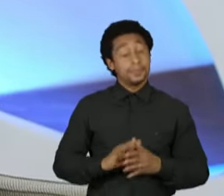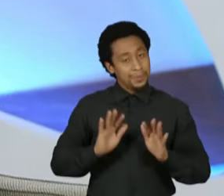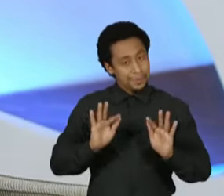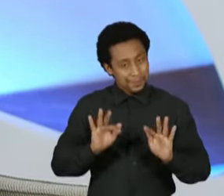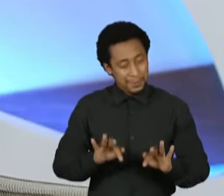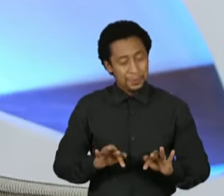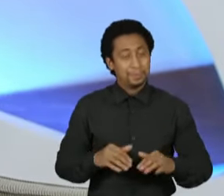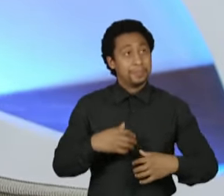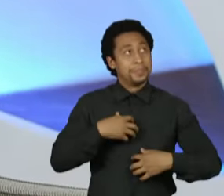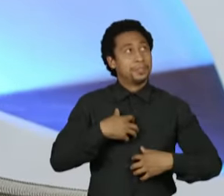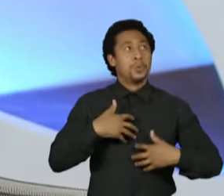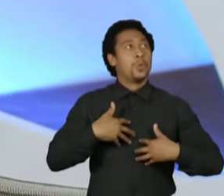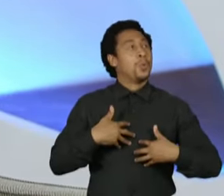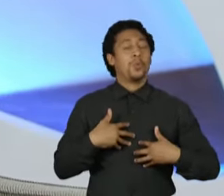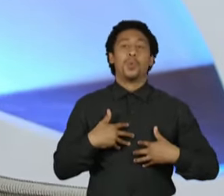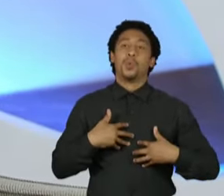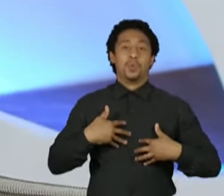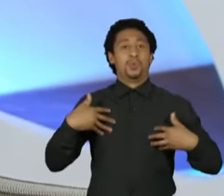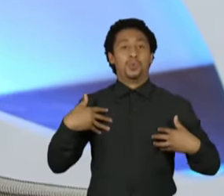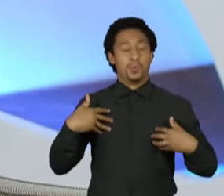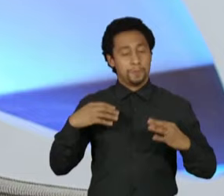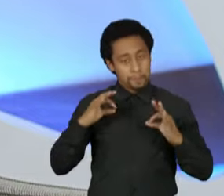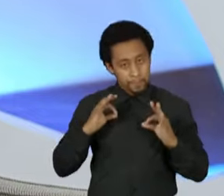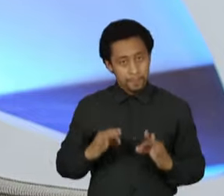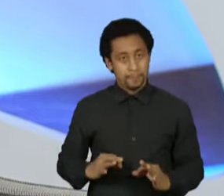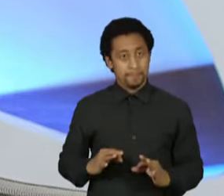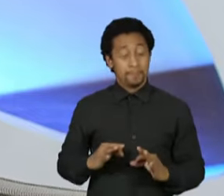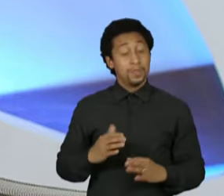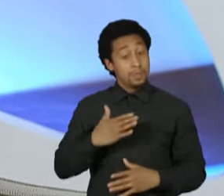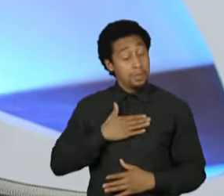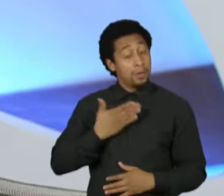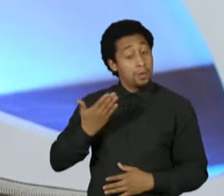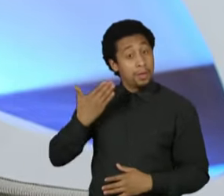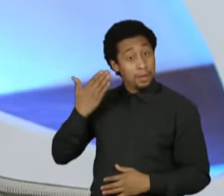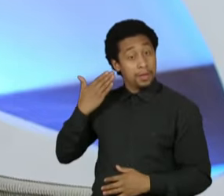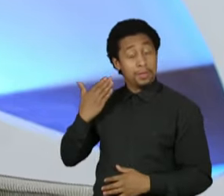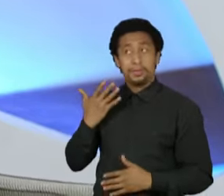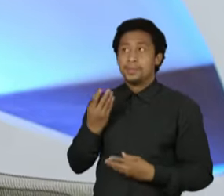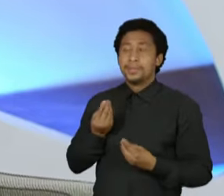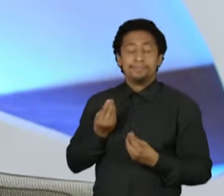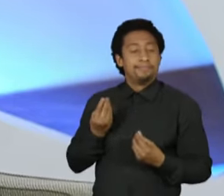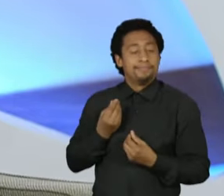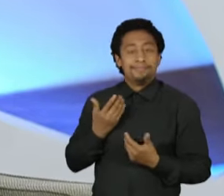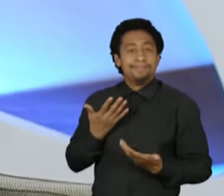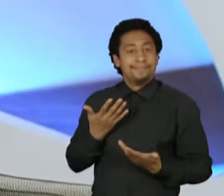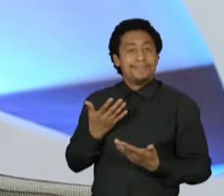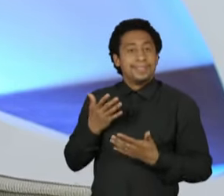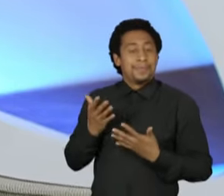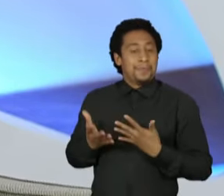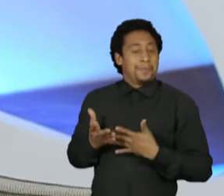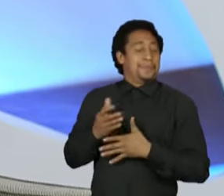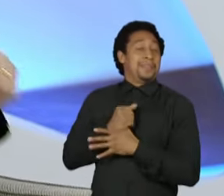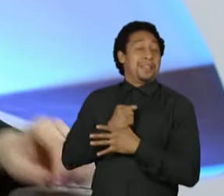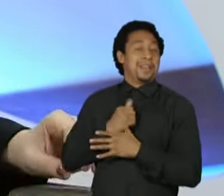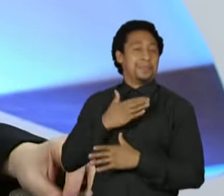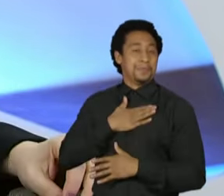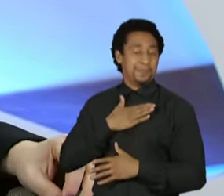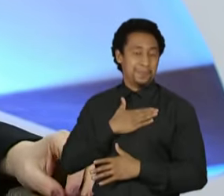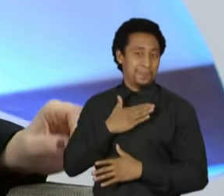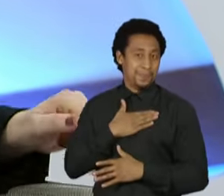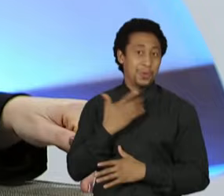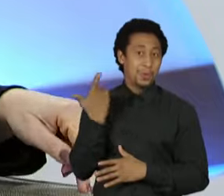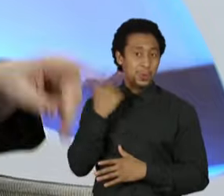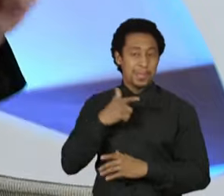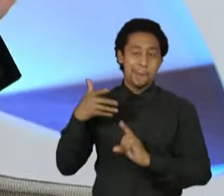danado de dizer que uma das PECs que eu tive o privilégio de relatar, agora, recentemente, mudou para essa primeira